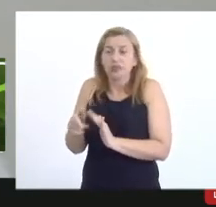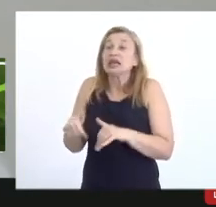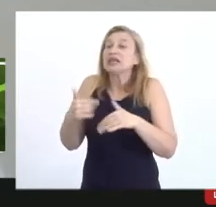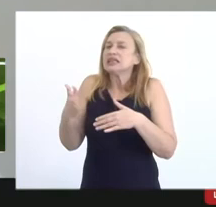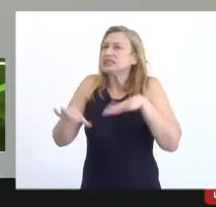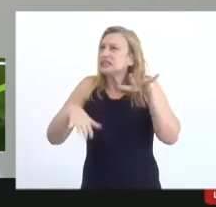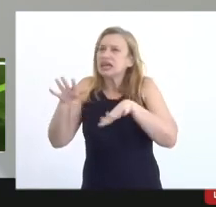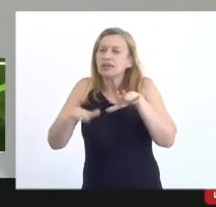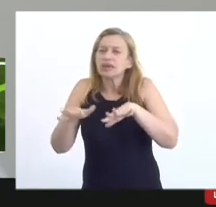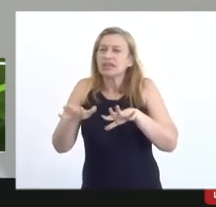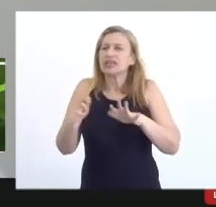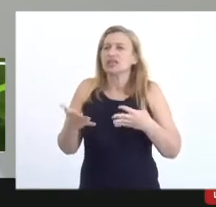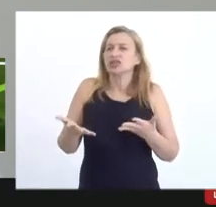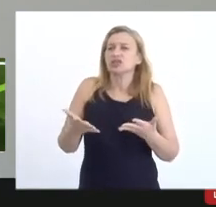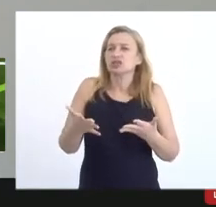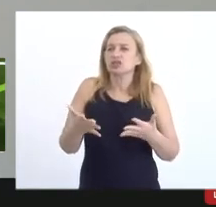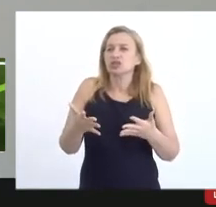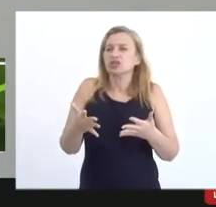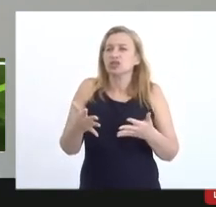independente dessa divergência